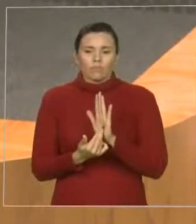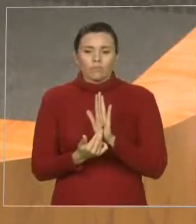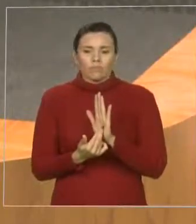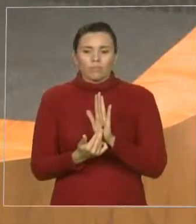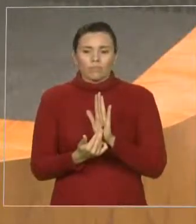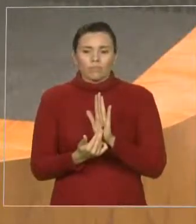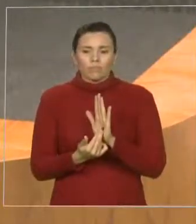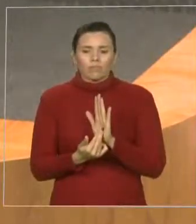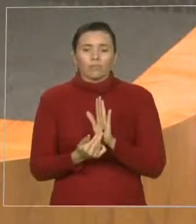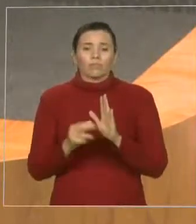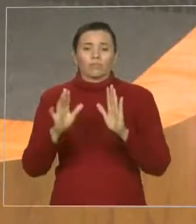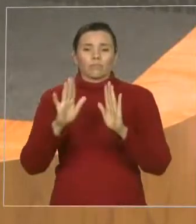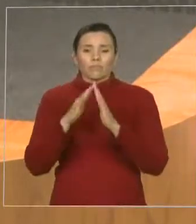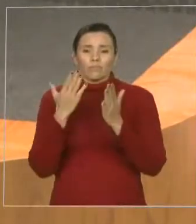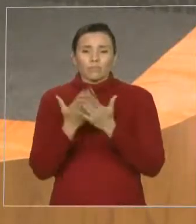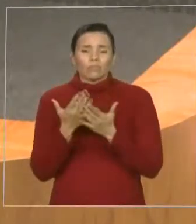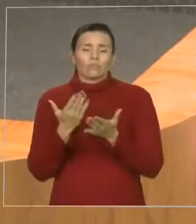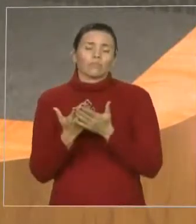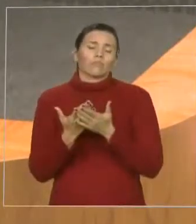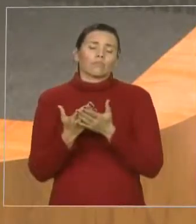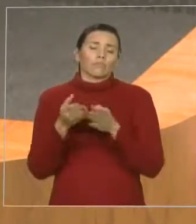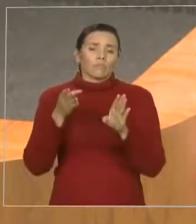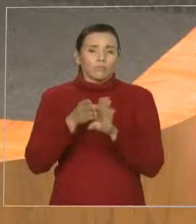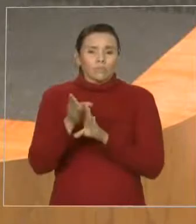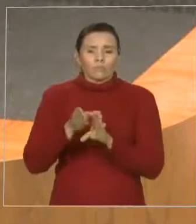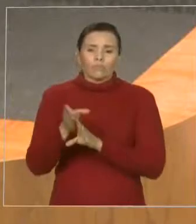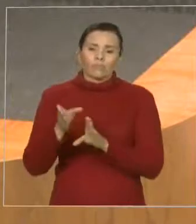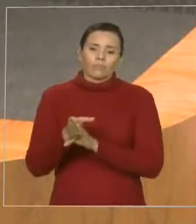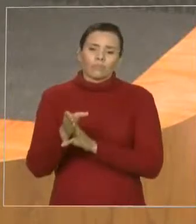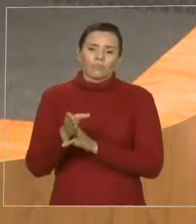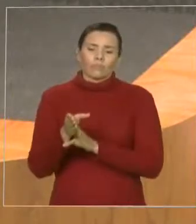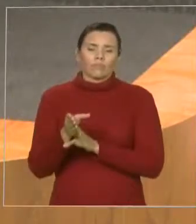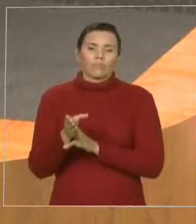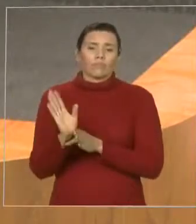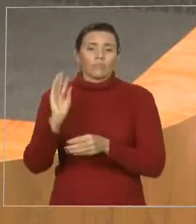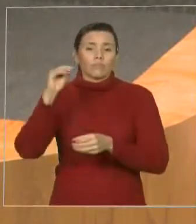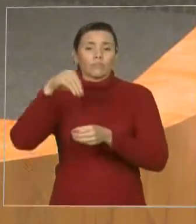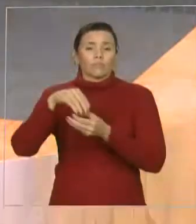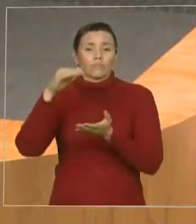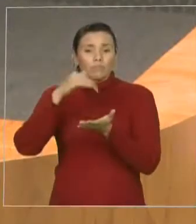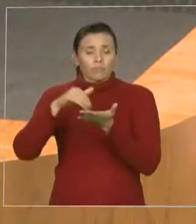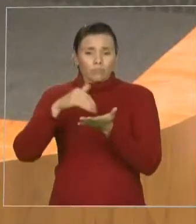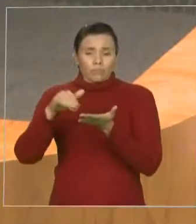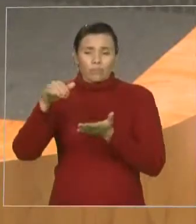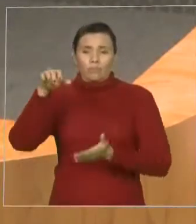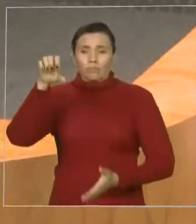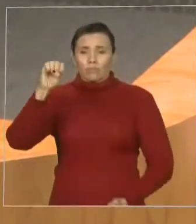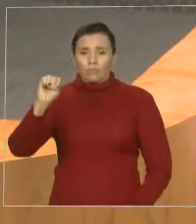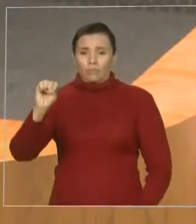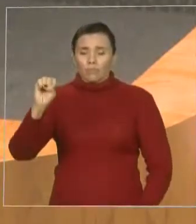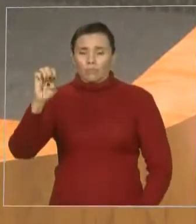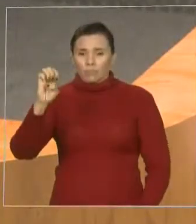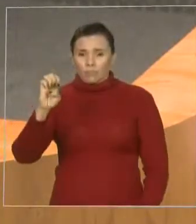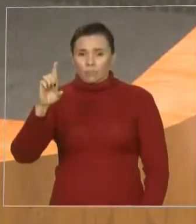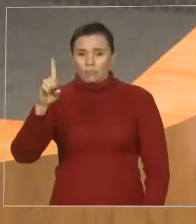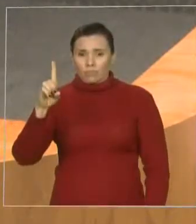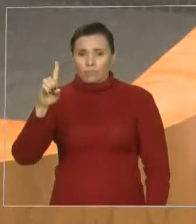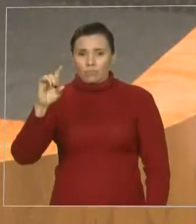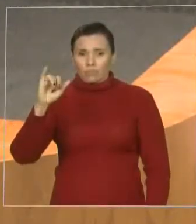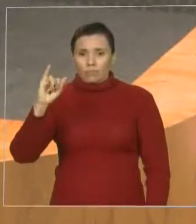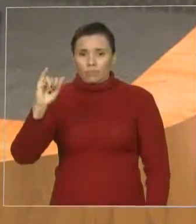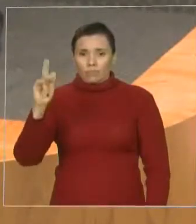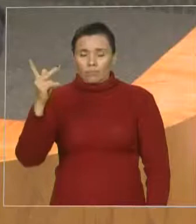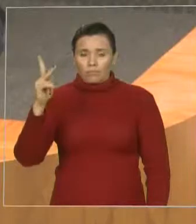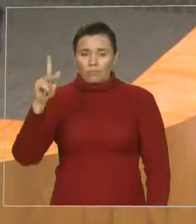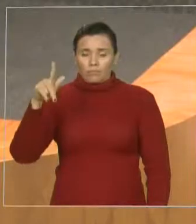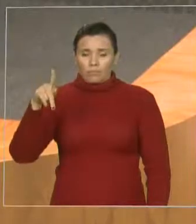escola de conselhos no âmbito da Secretaria de Estado de Direitos Humanos e Participação Popular, SEDPOP. E aqui